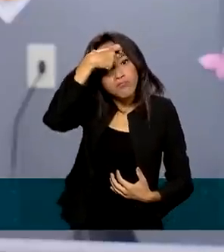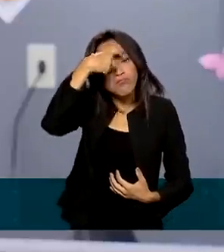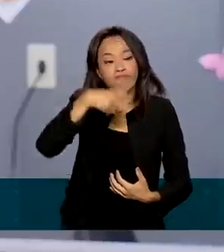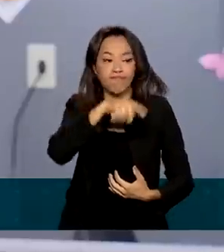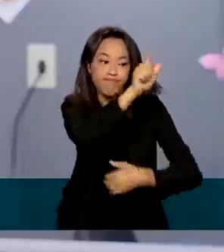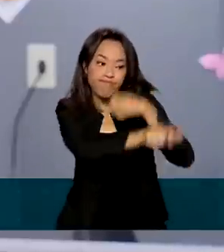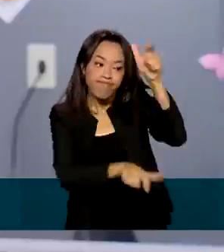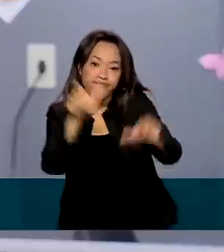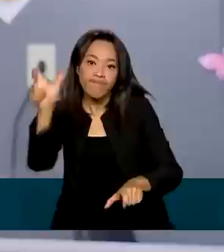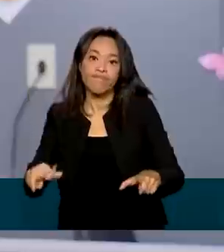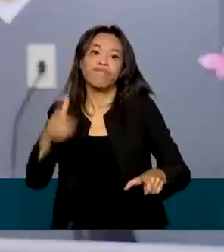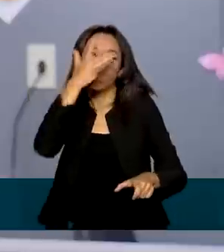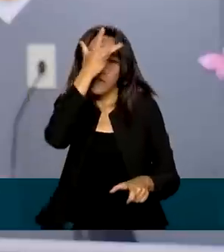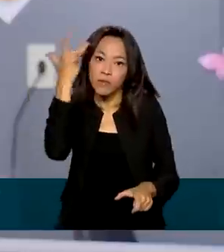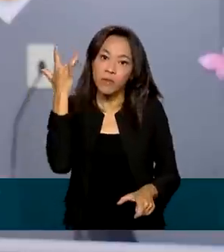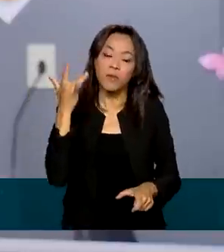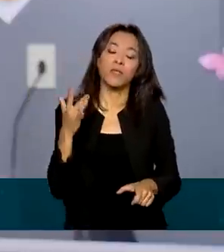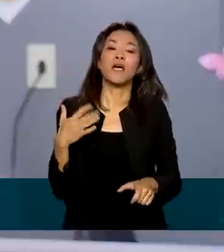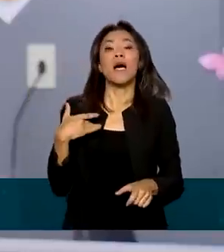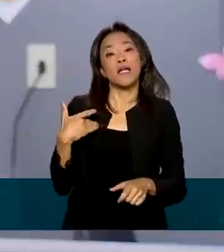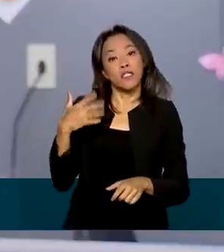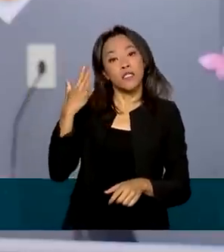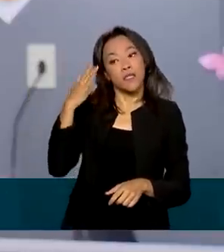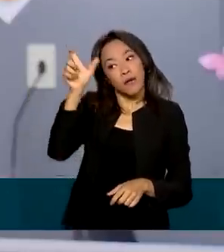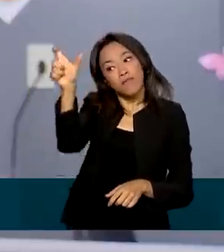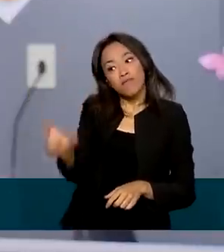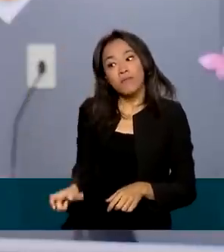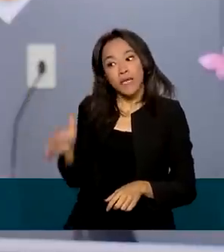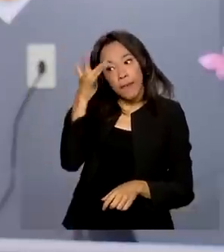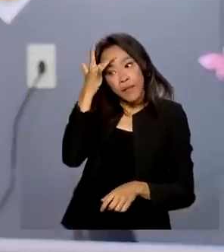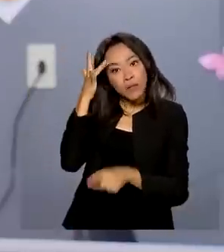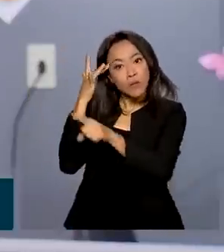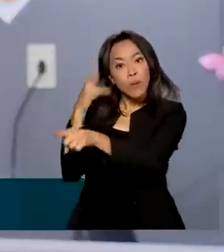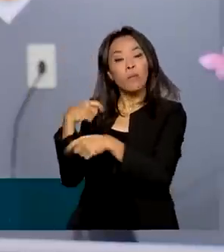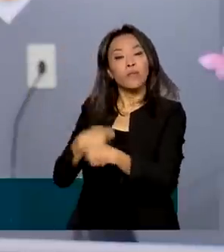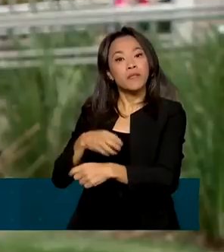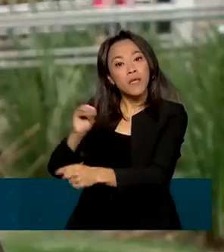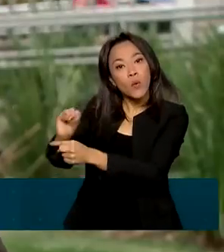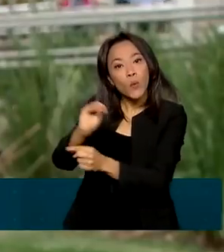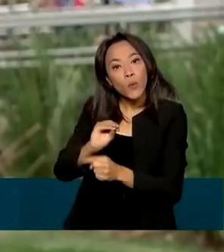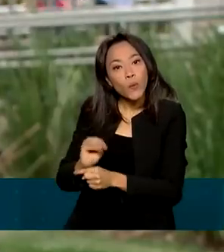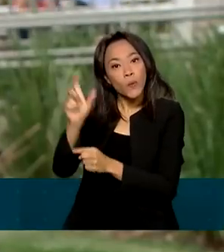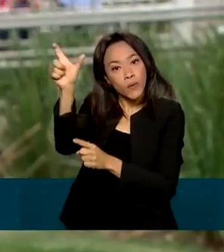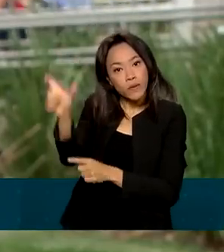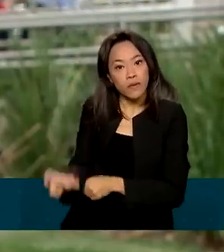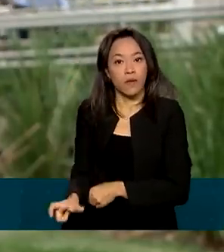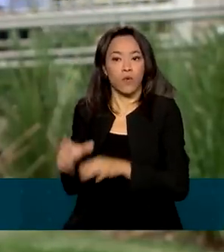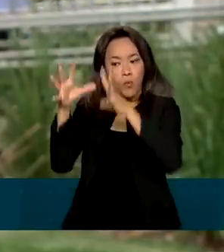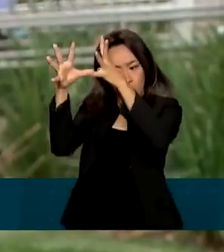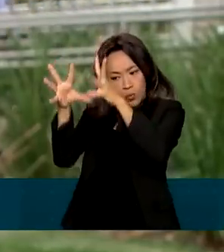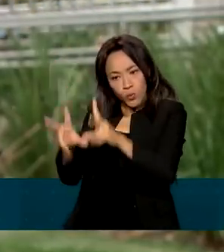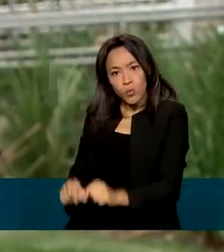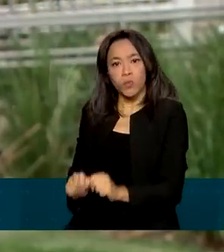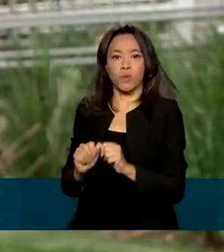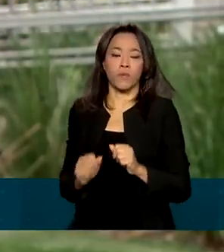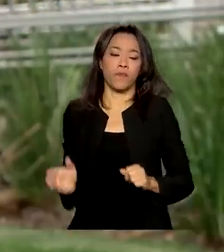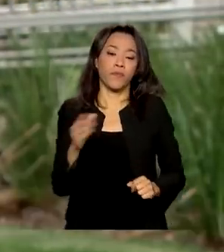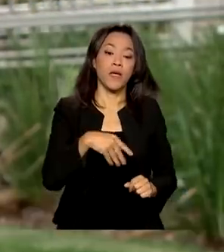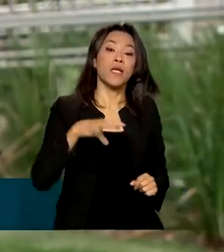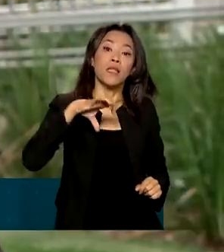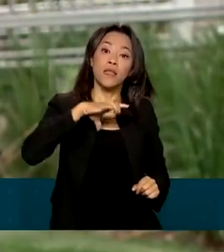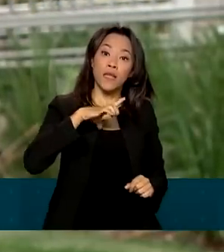porém a gente acredita que o colaborador tem que ser cuidado como um todo. O Instituto tem cerca de 9 mil